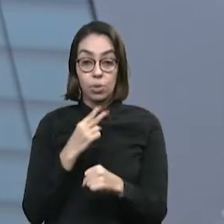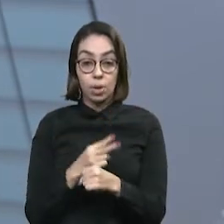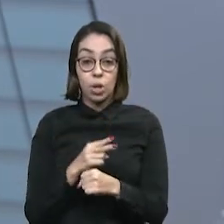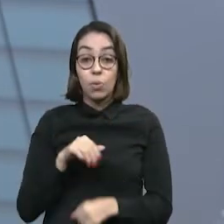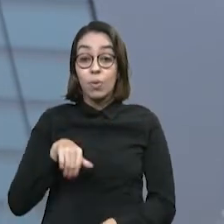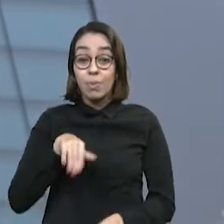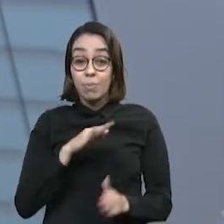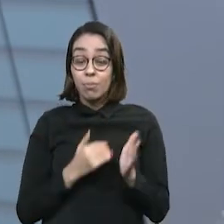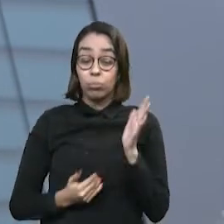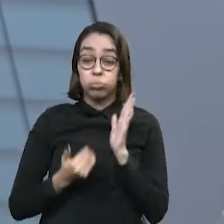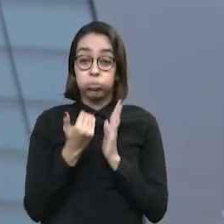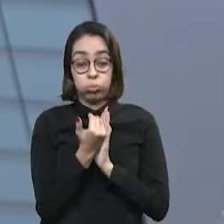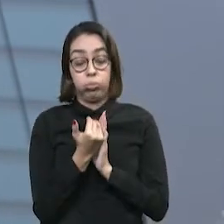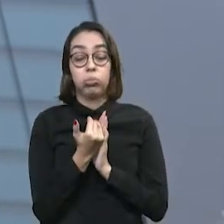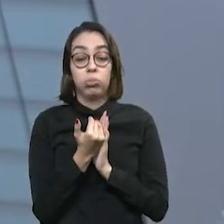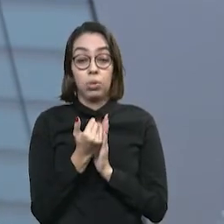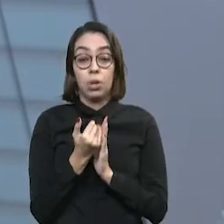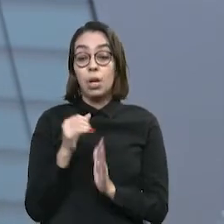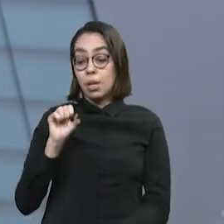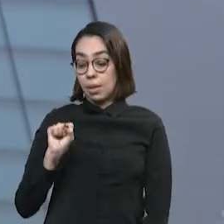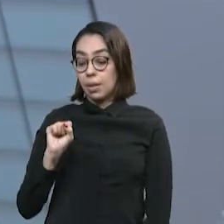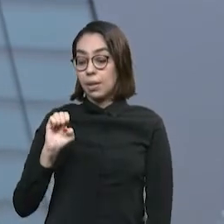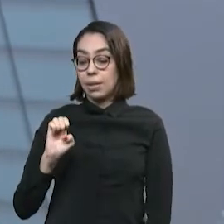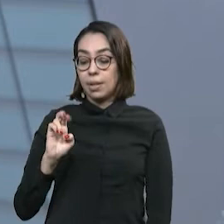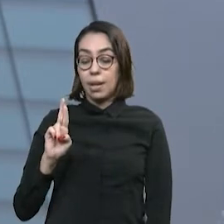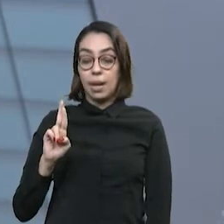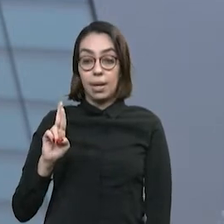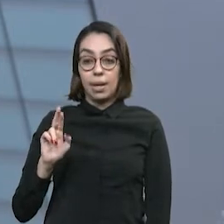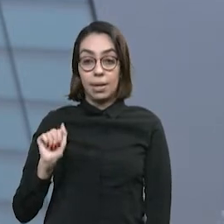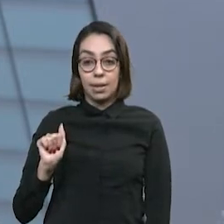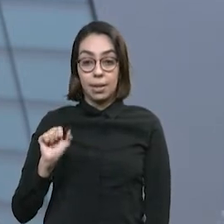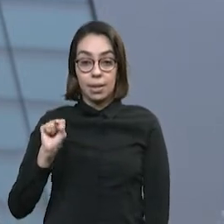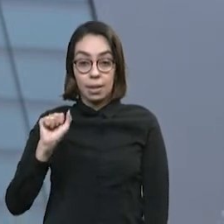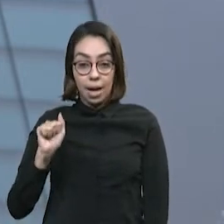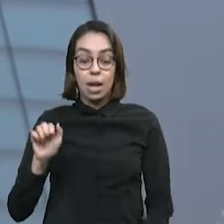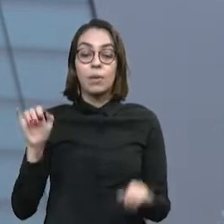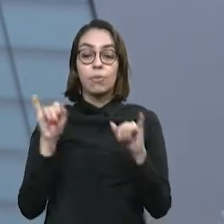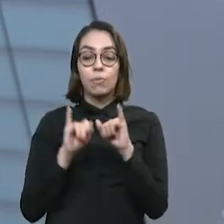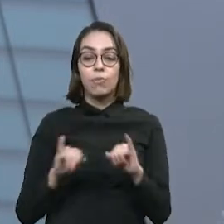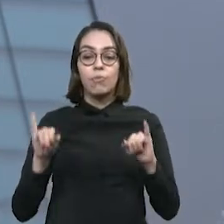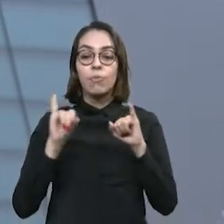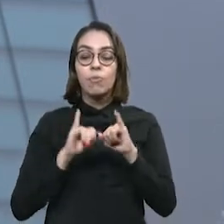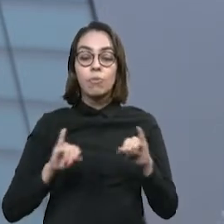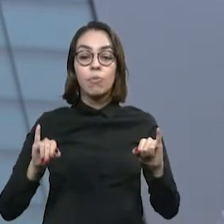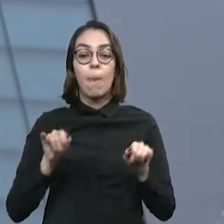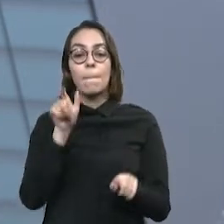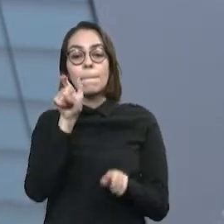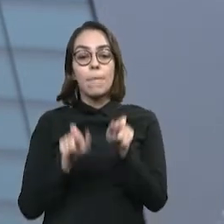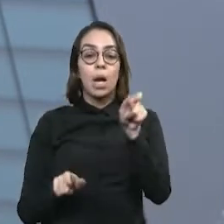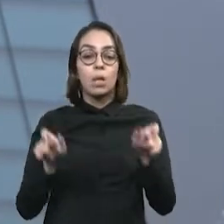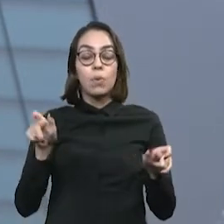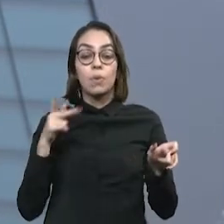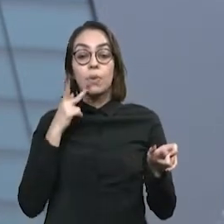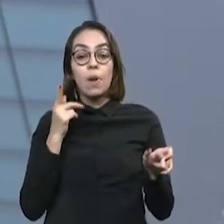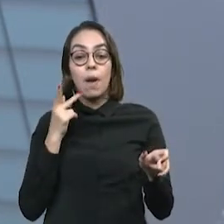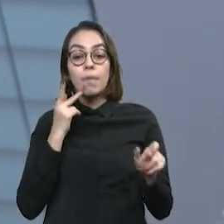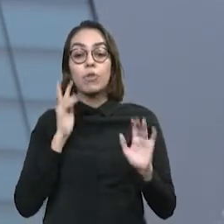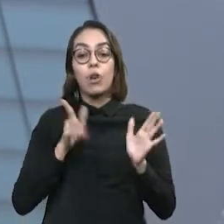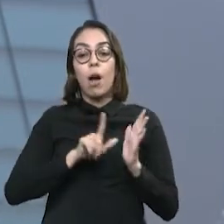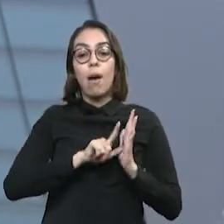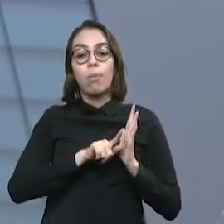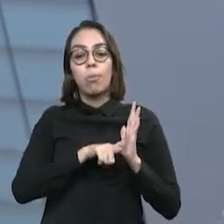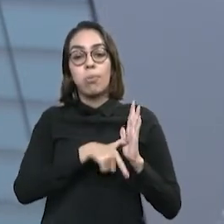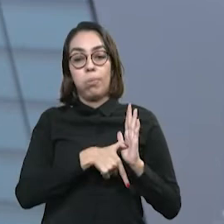Essa informação é do Serasa Experience. São cearenses com contas em atraso há mais de